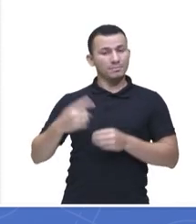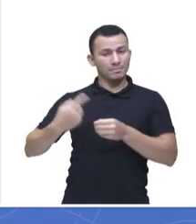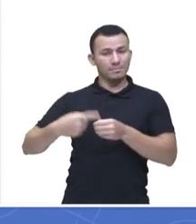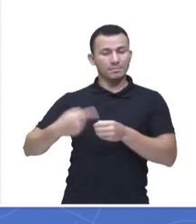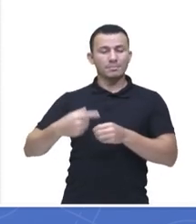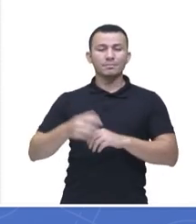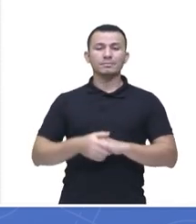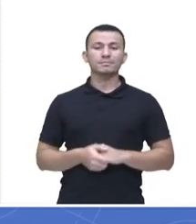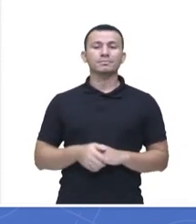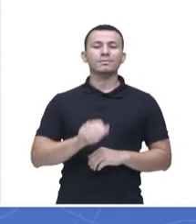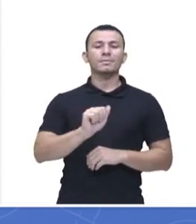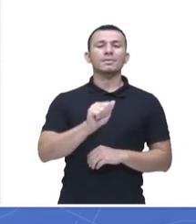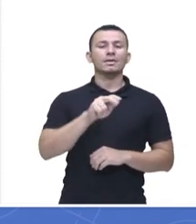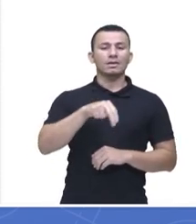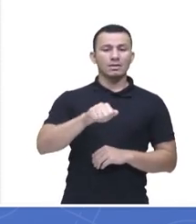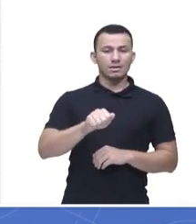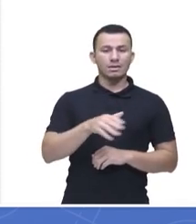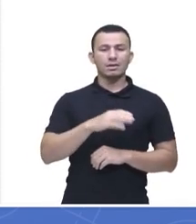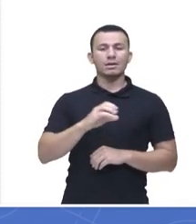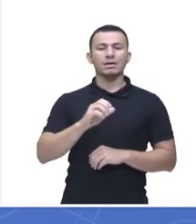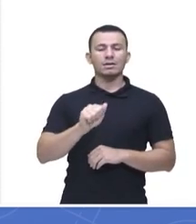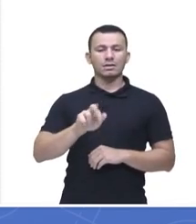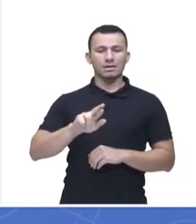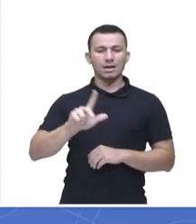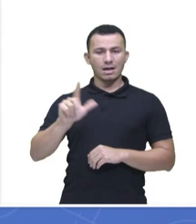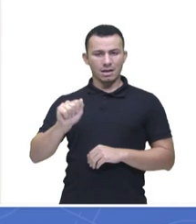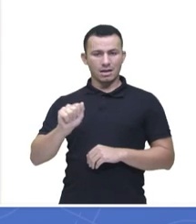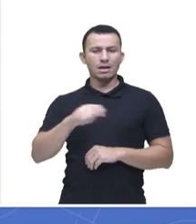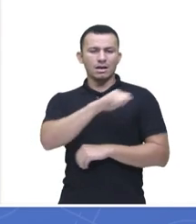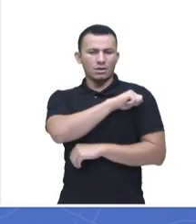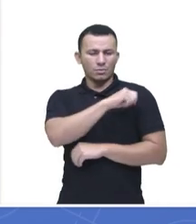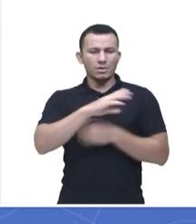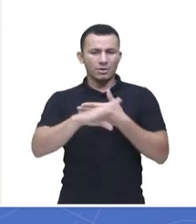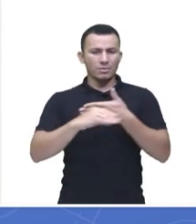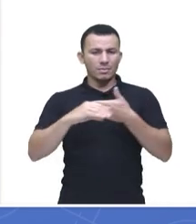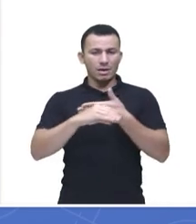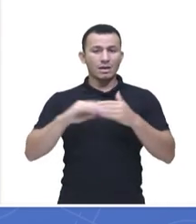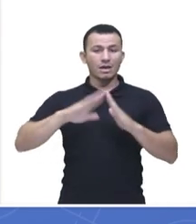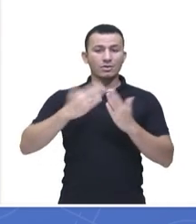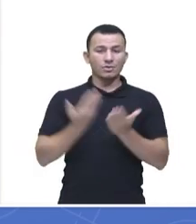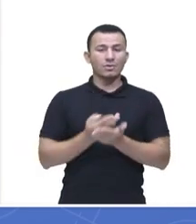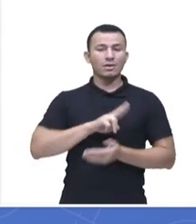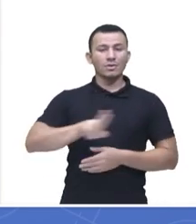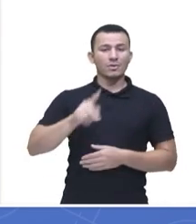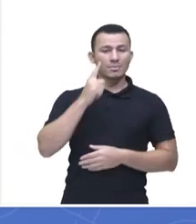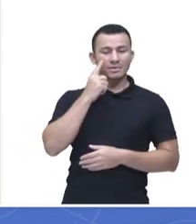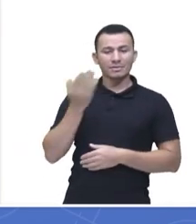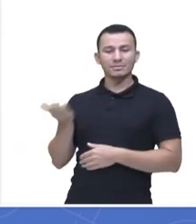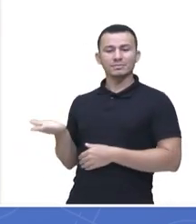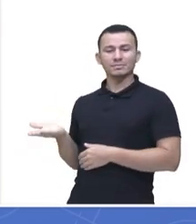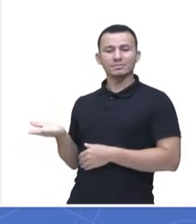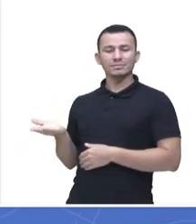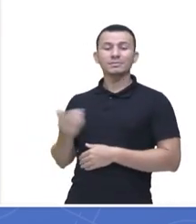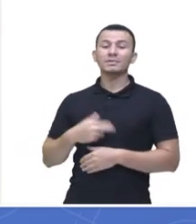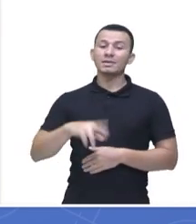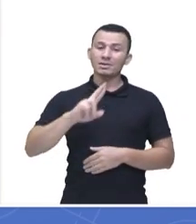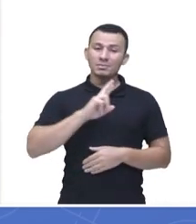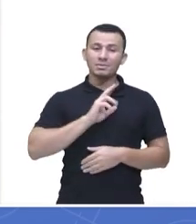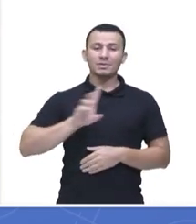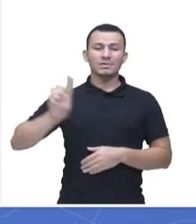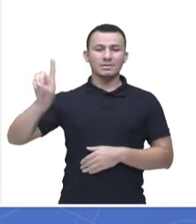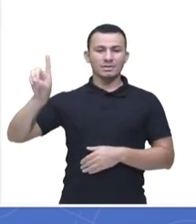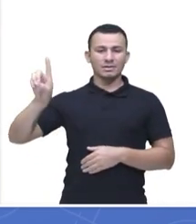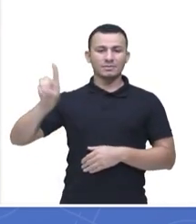Ana Carla de Souza Pereira, que é de Humaitá, da escola Plínio Ramos Coelho, colocou a letra D.